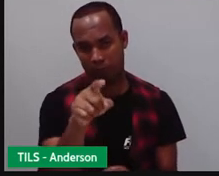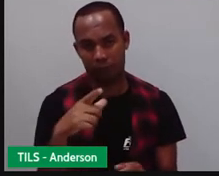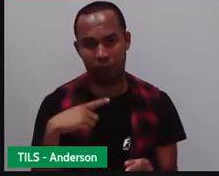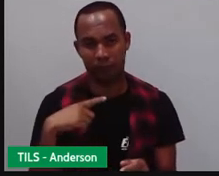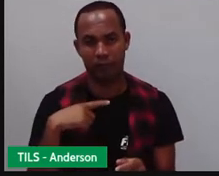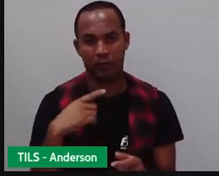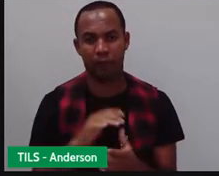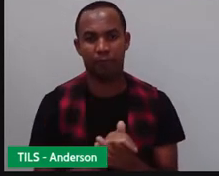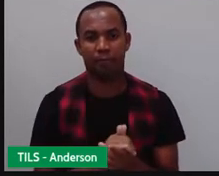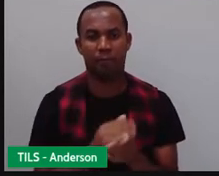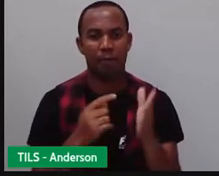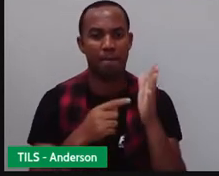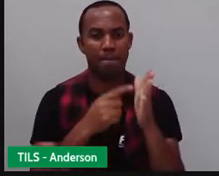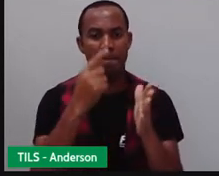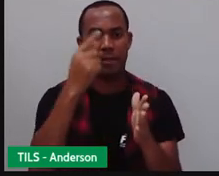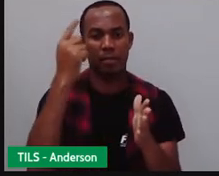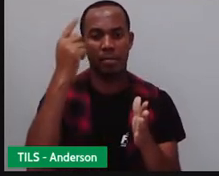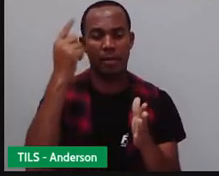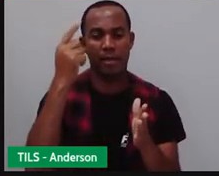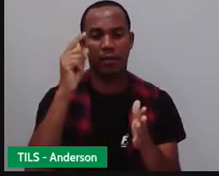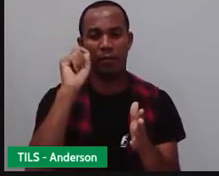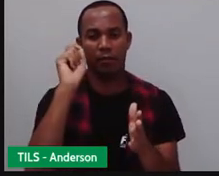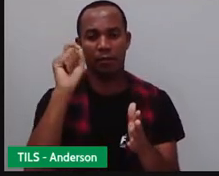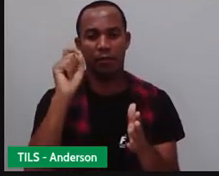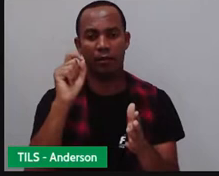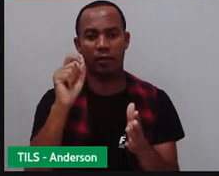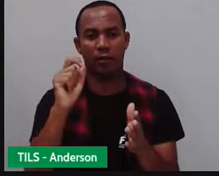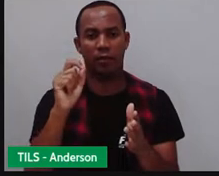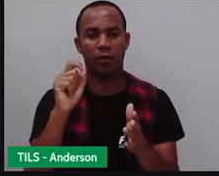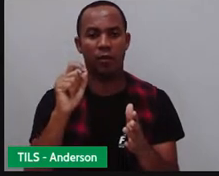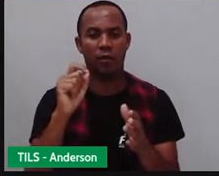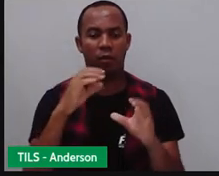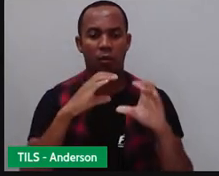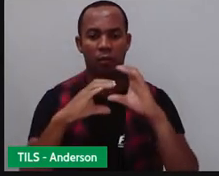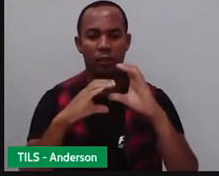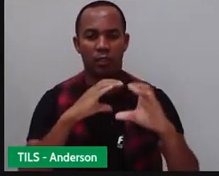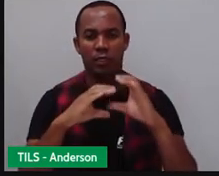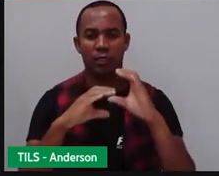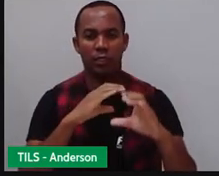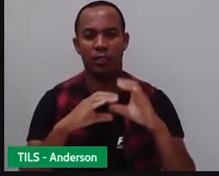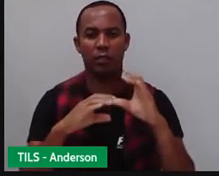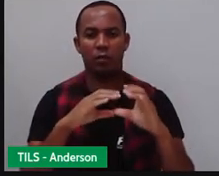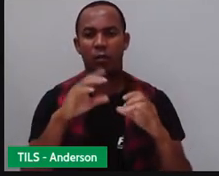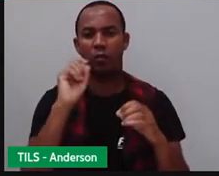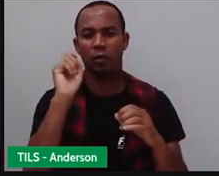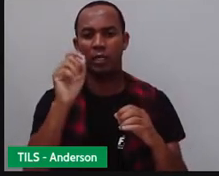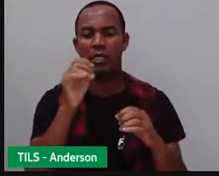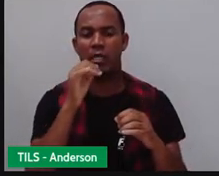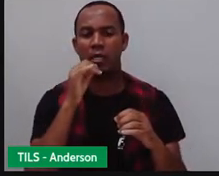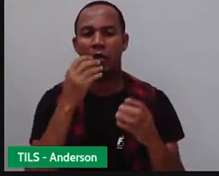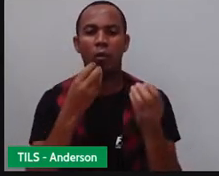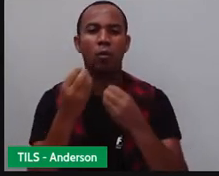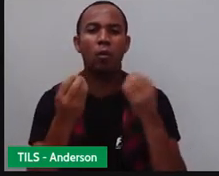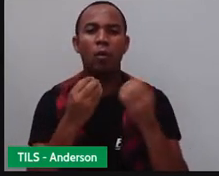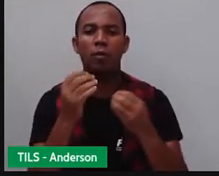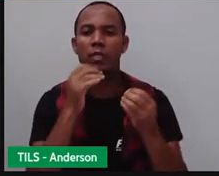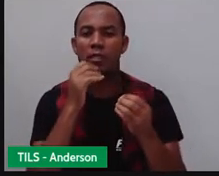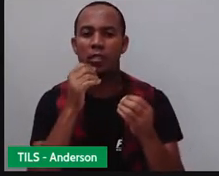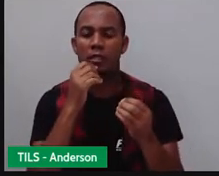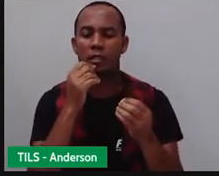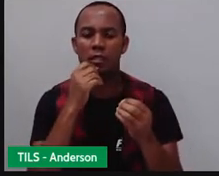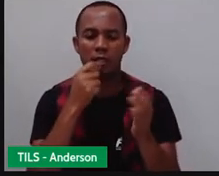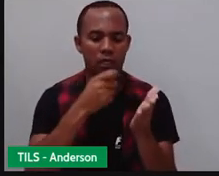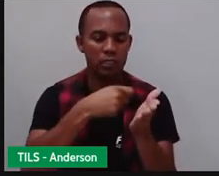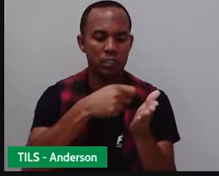Bom, uma das primeiras invenções tecnológicas da comunicação foi o telégrafo, um meio de comunicação de escrita à